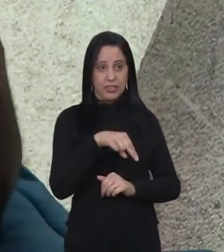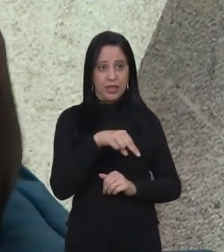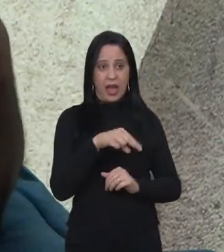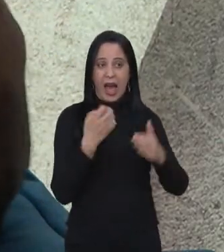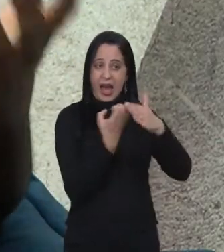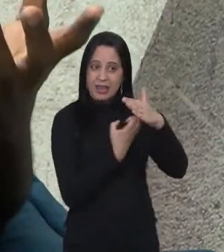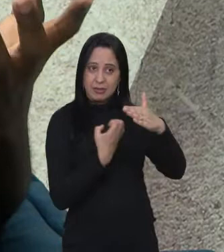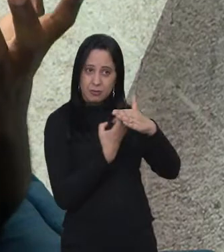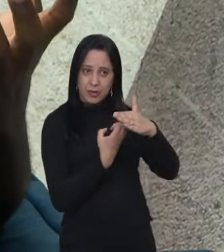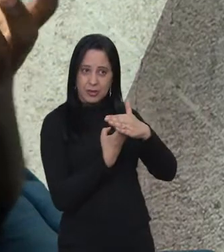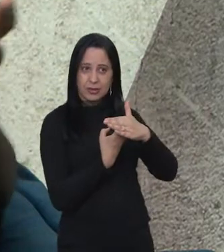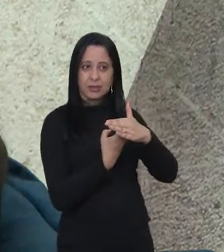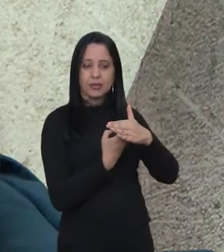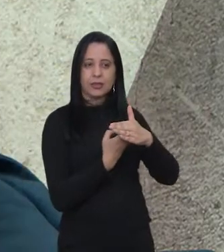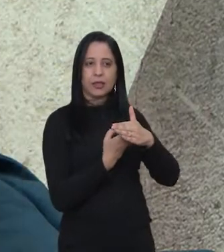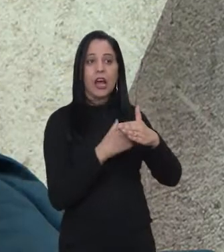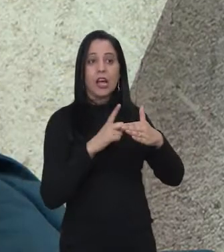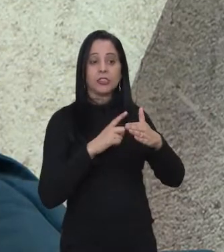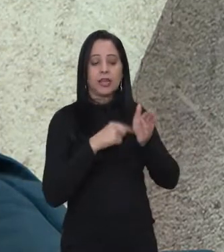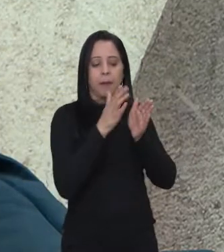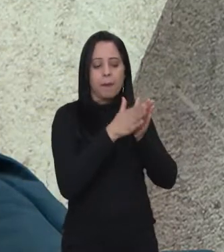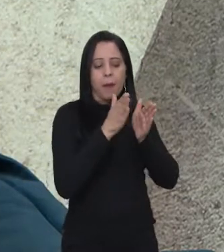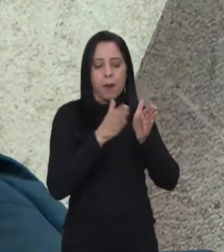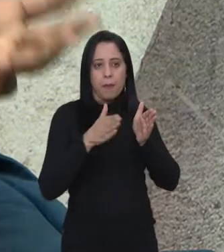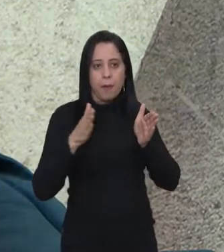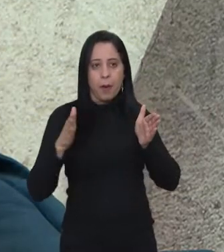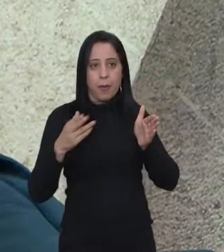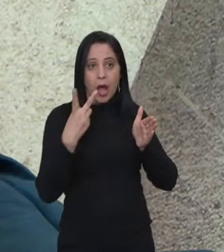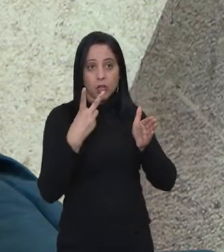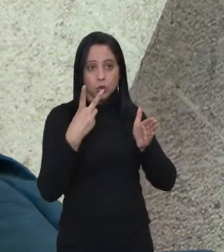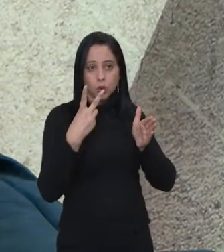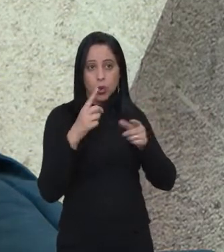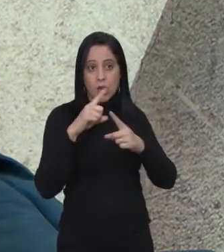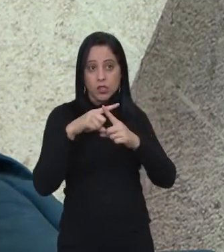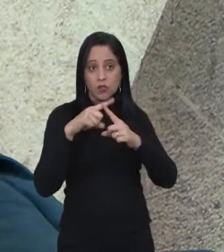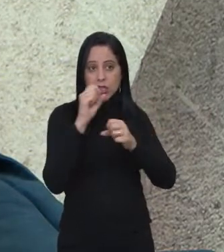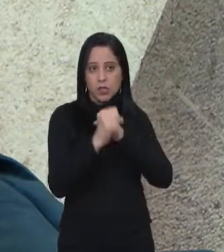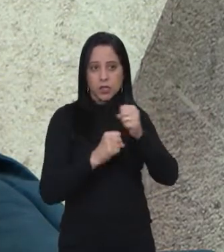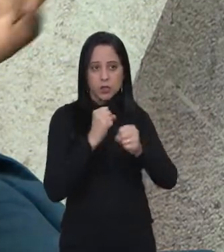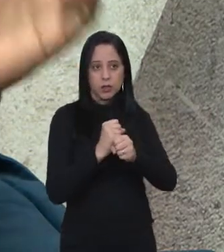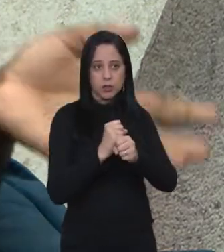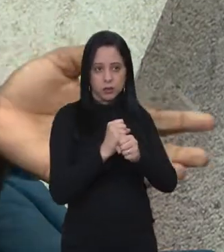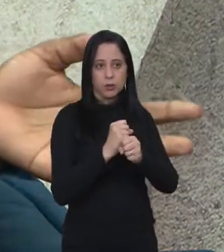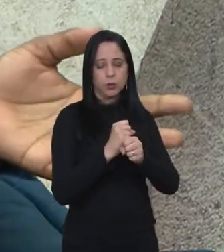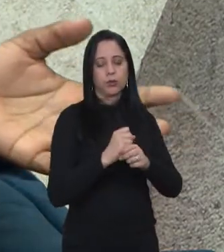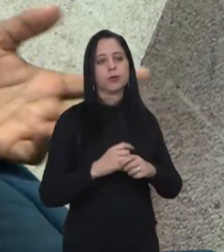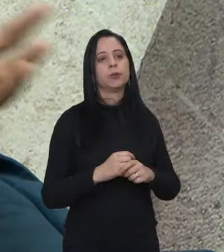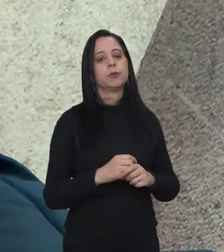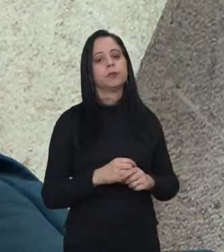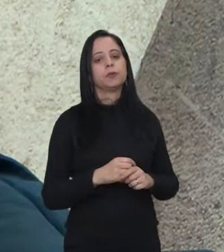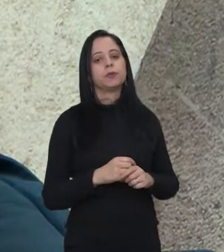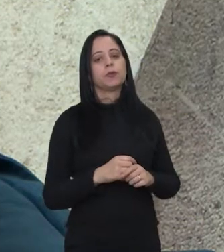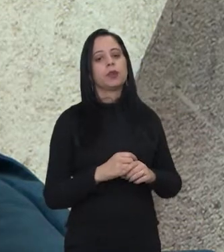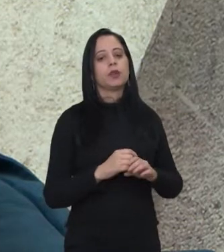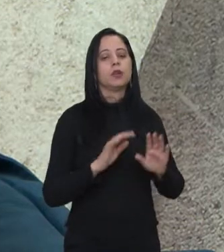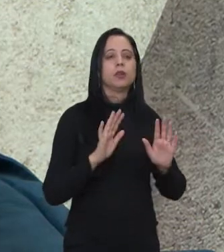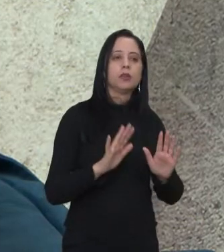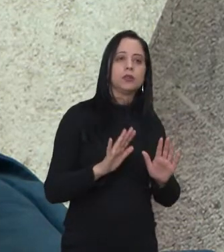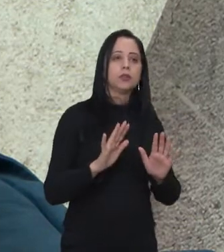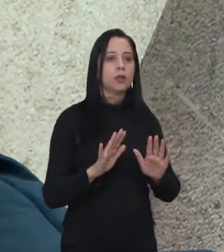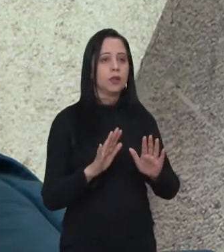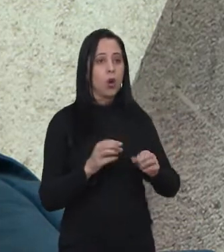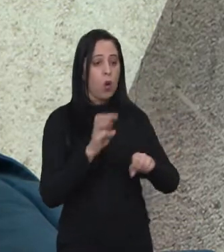ele funciona da seguinte forma, né? Nós abrimos o processo de seleção duas vezes por ano. Uma no primeiro semestre e uma no segundo semestre. Então, as pessoas